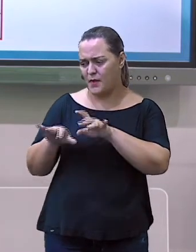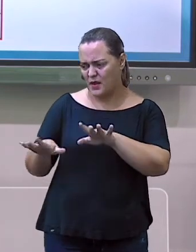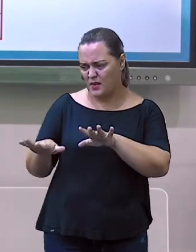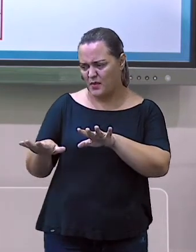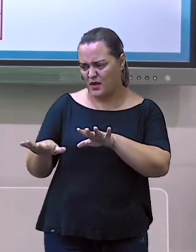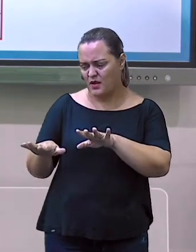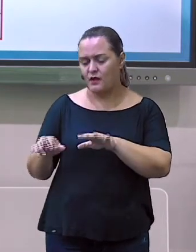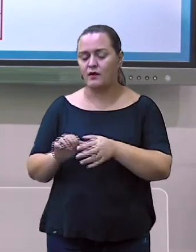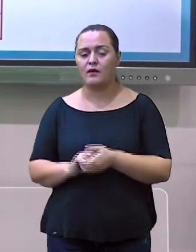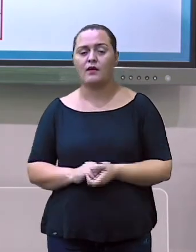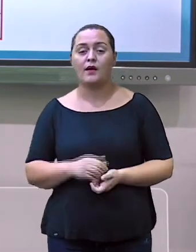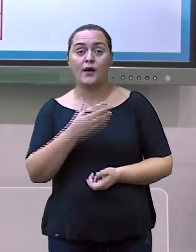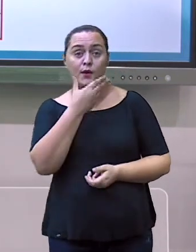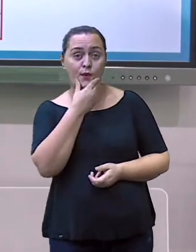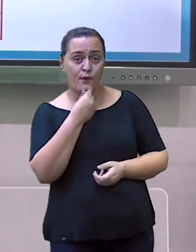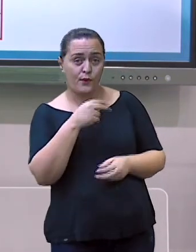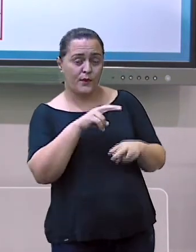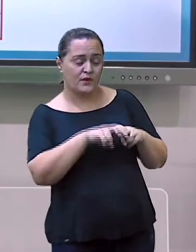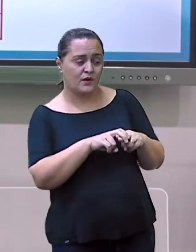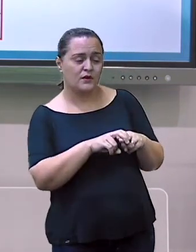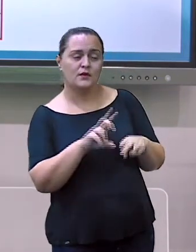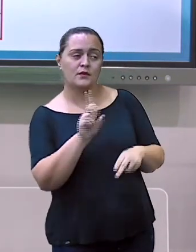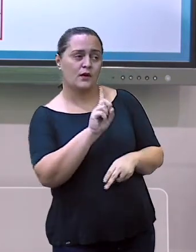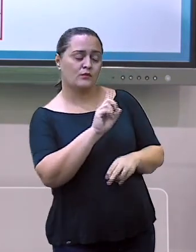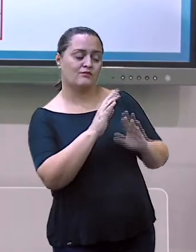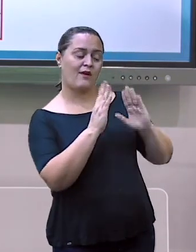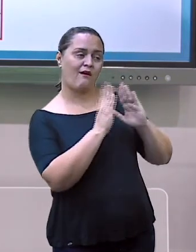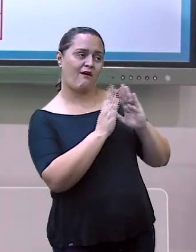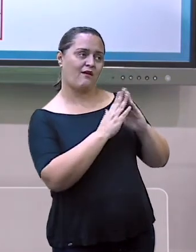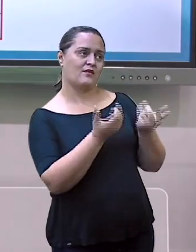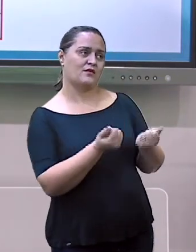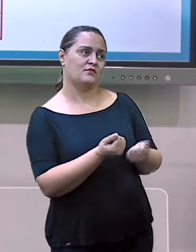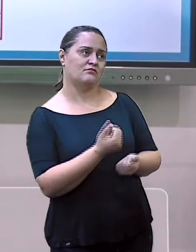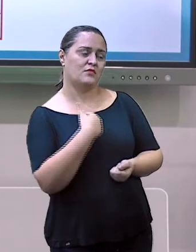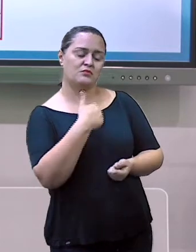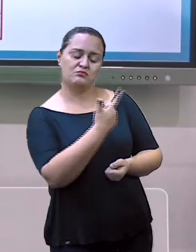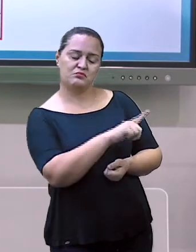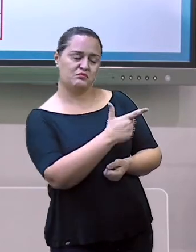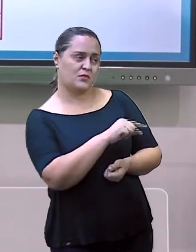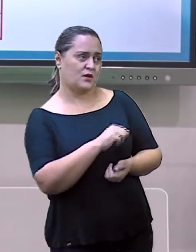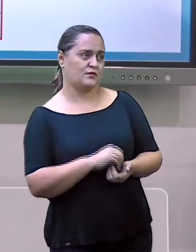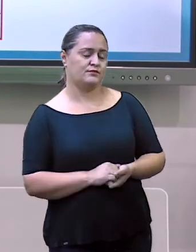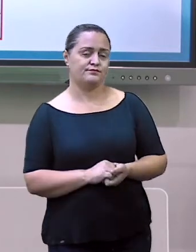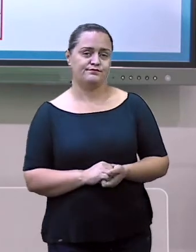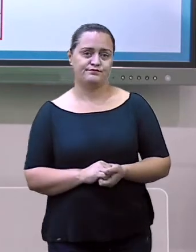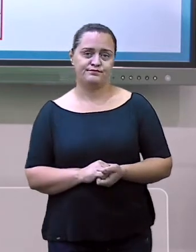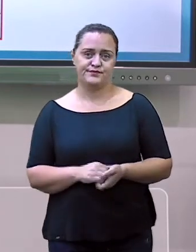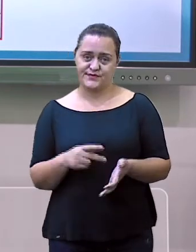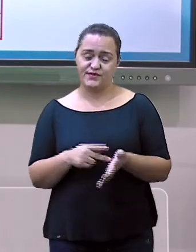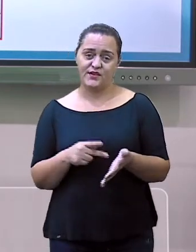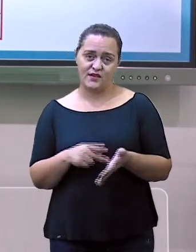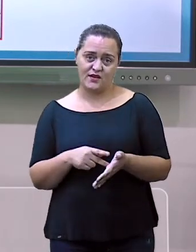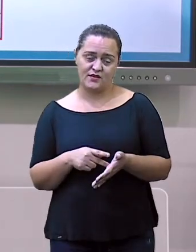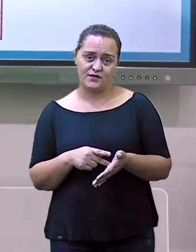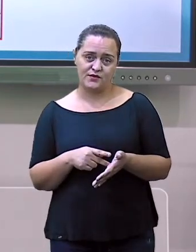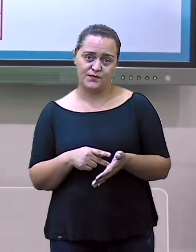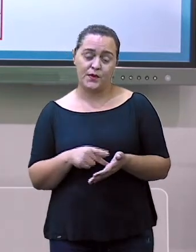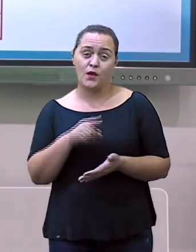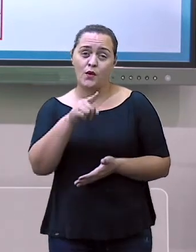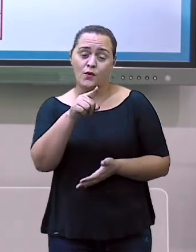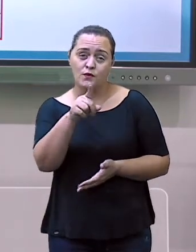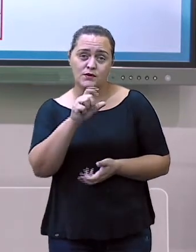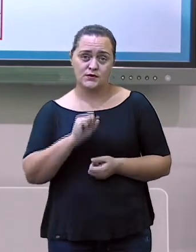uma casa, ter um lar, muita gente não tem esse privilégio. Você, criança, que tem a sua casa, não importa se seja